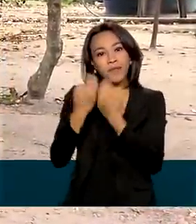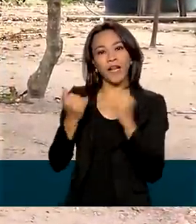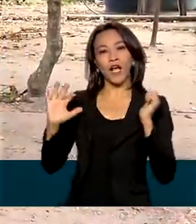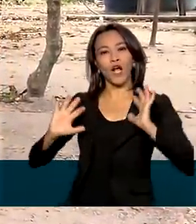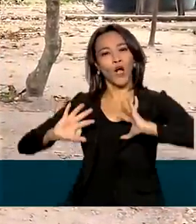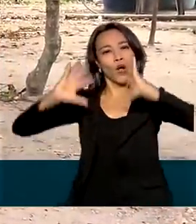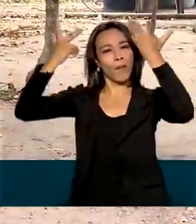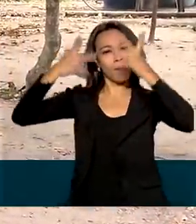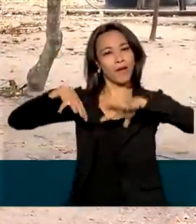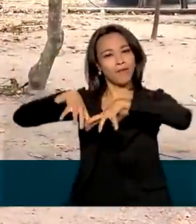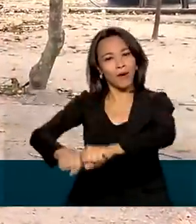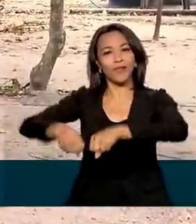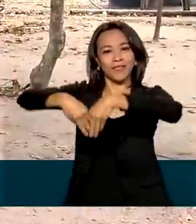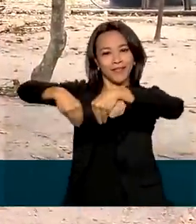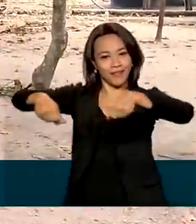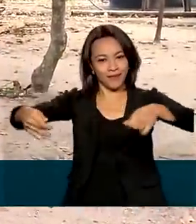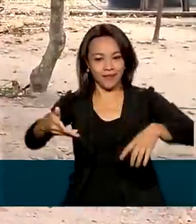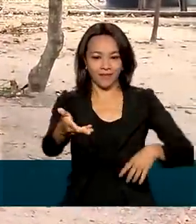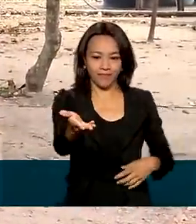de propriedade.